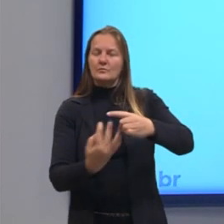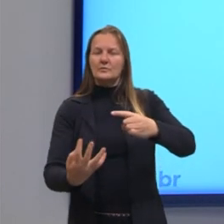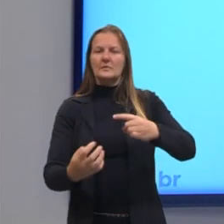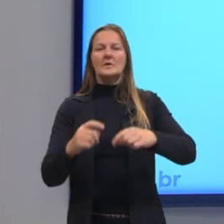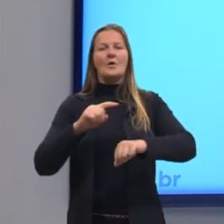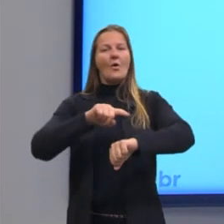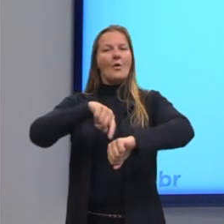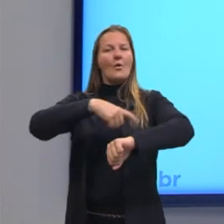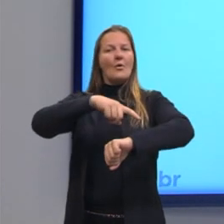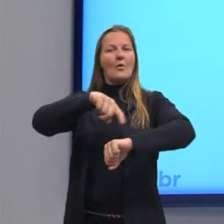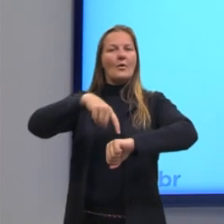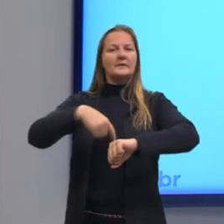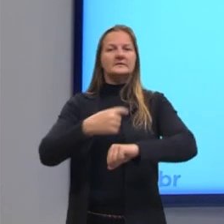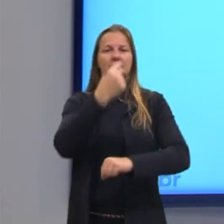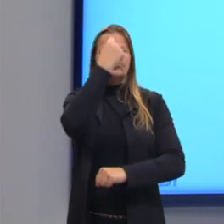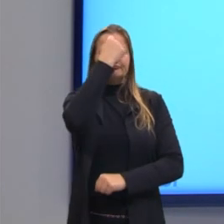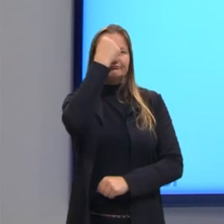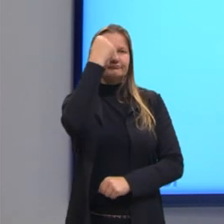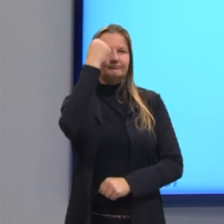horas em minutos.